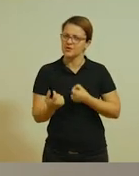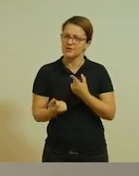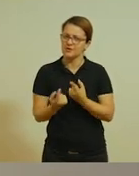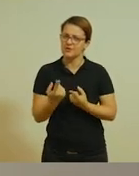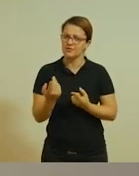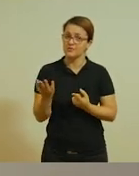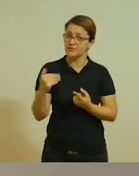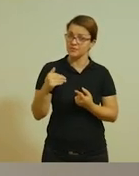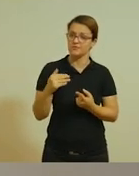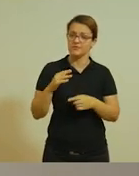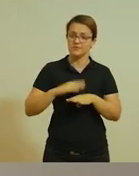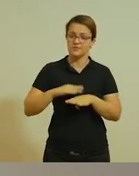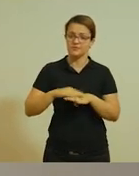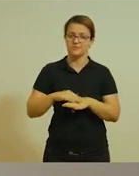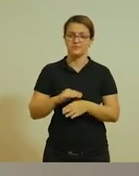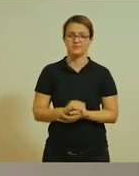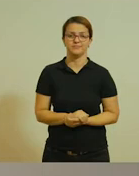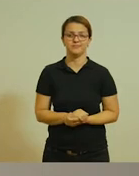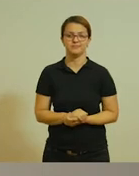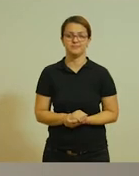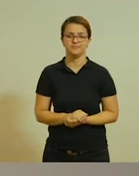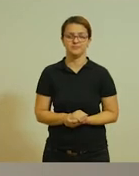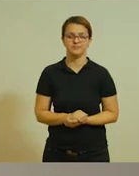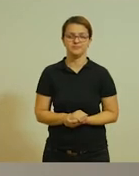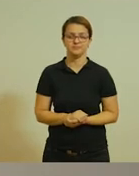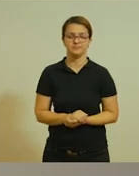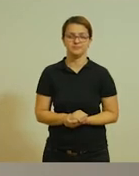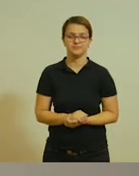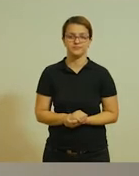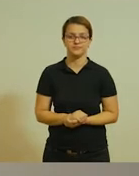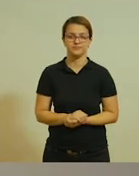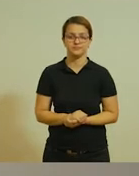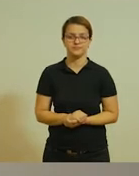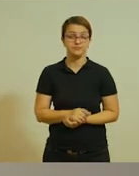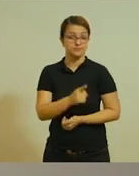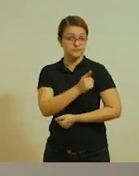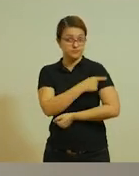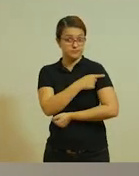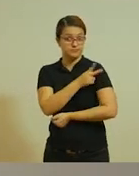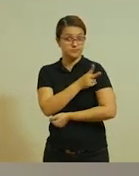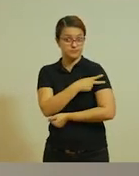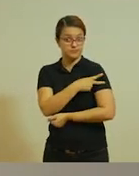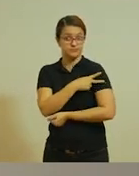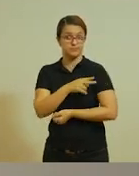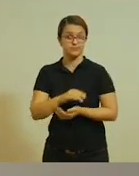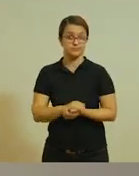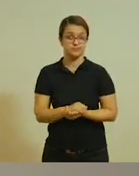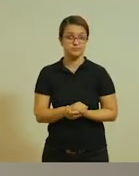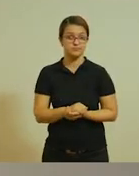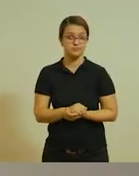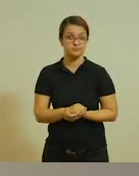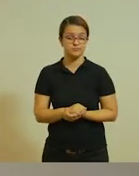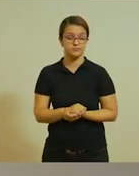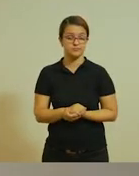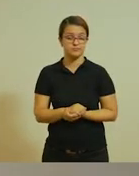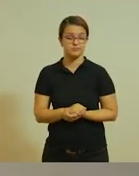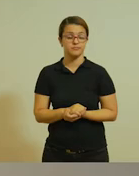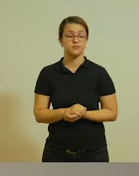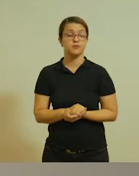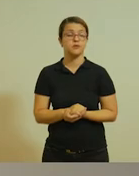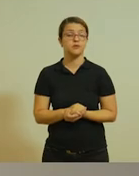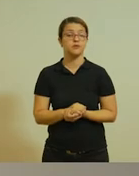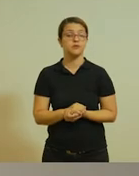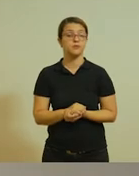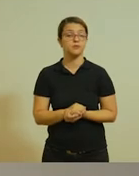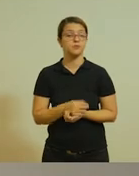Vamos tentar fazer, galera? Vamos lá? Conto com isso, hein? Vamos para a turma do primeiro e do segundo ano? Para a turma do primeiro e